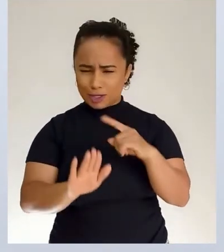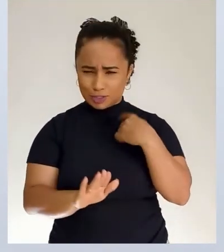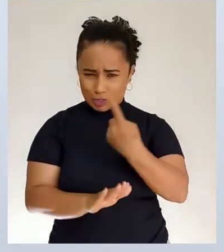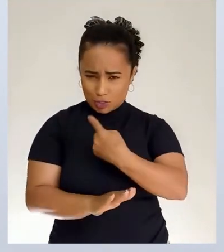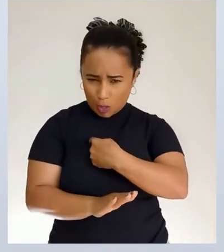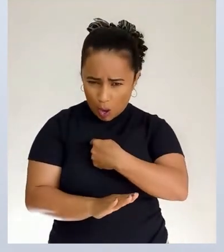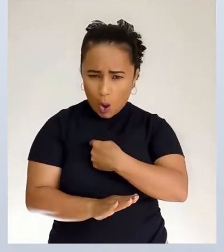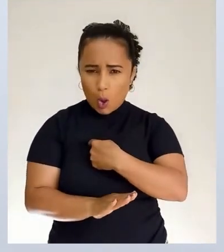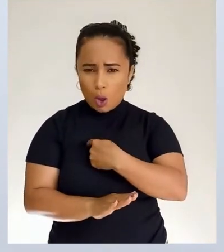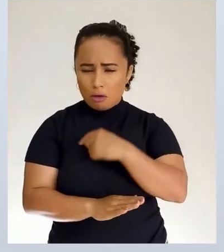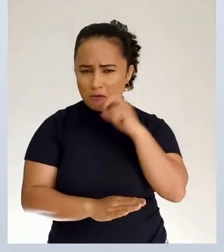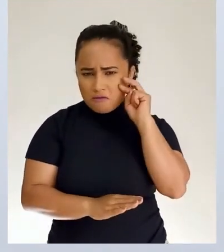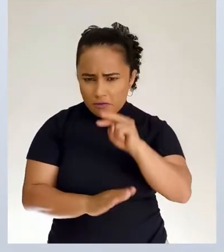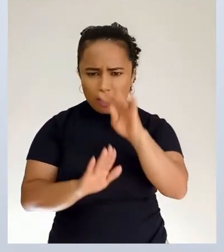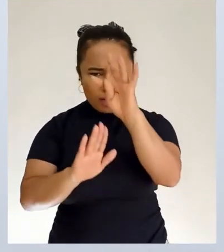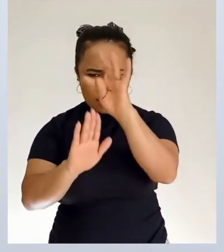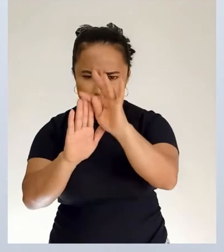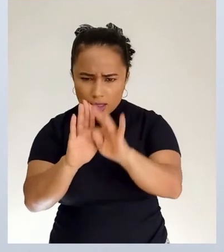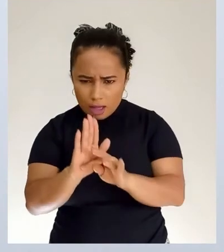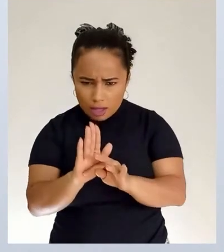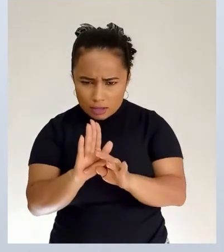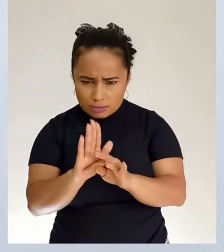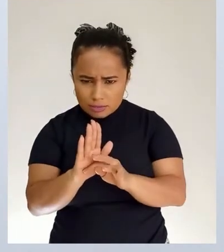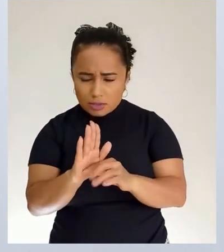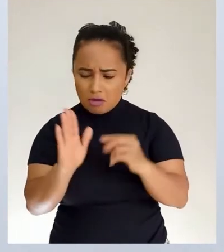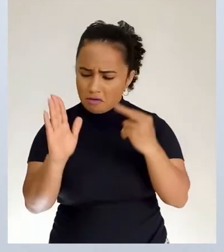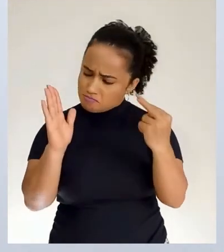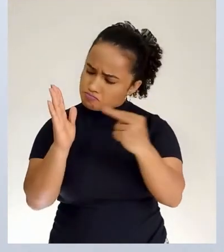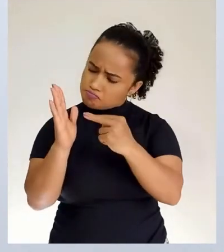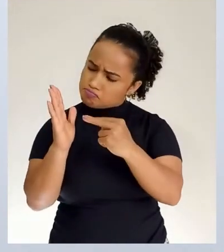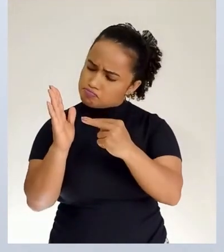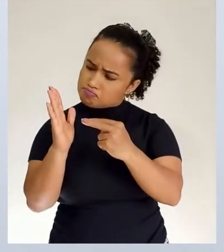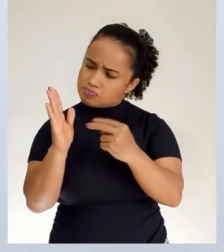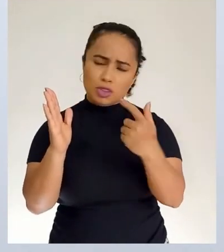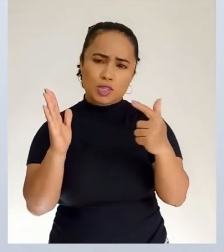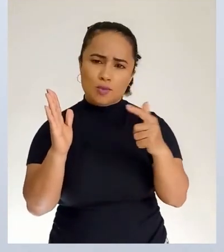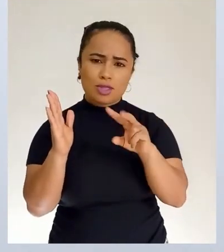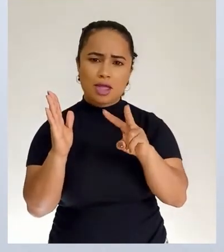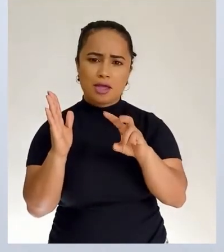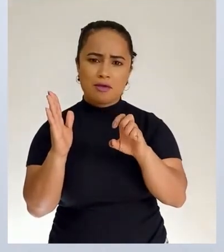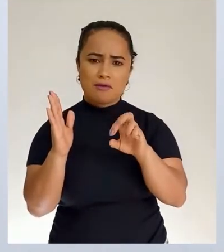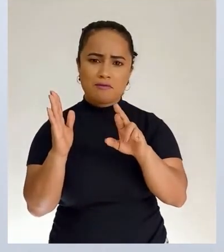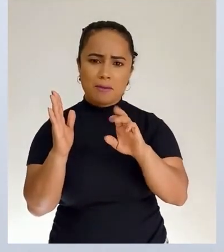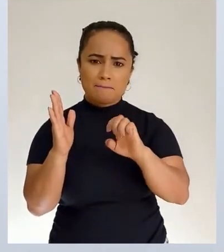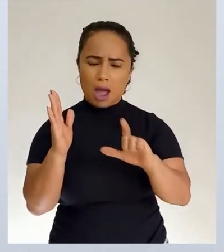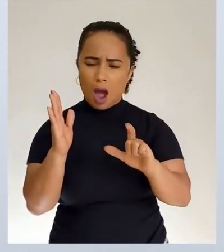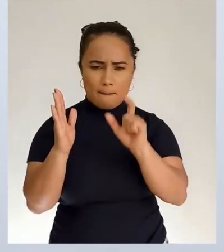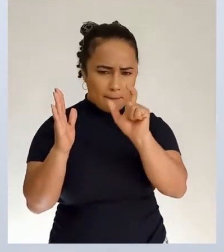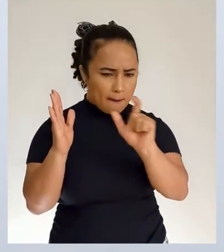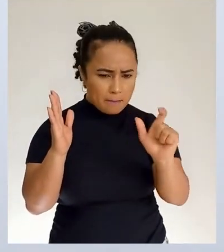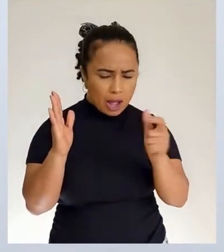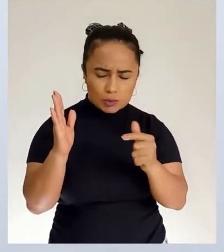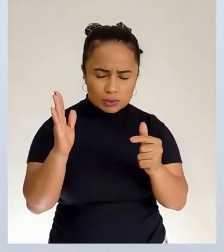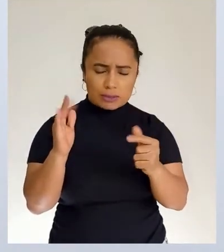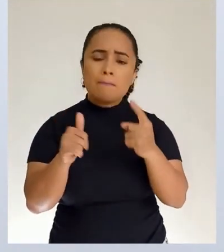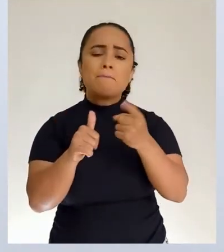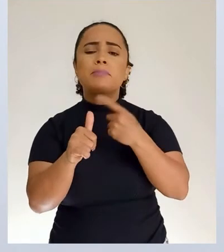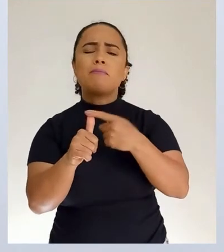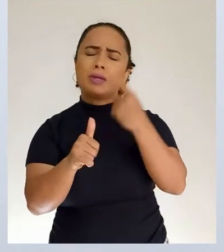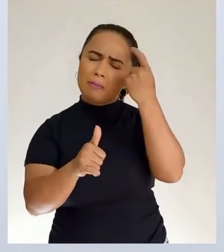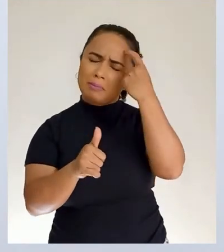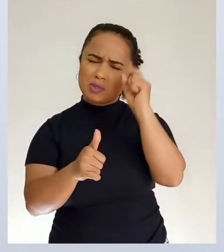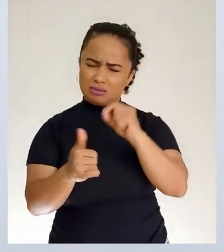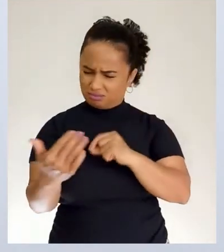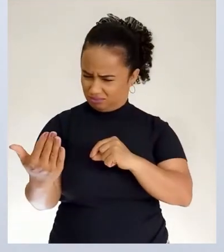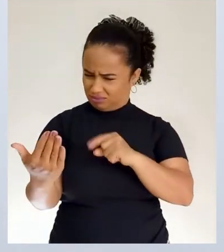tem uma linguagem não verbal, nós vamos parar e vamos nos perguntar o quê? Ué, mas essa imagem está fazendo o quê aqui? Porque